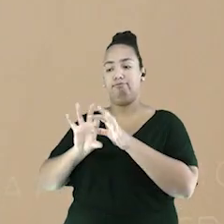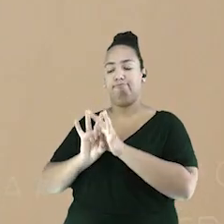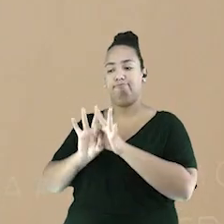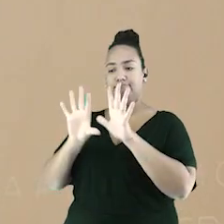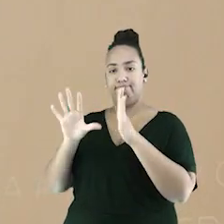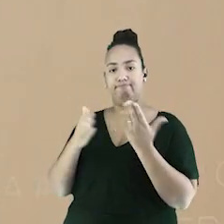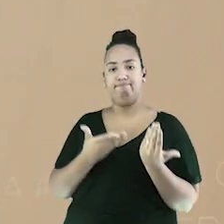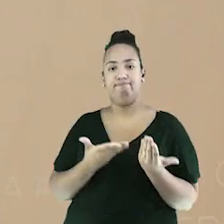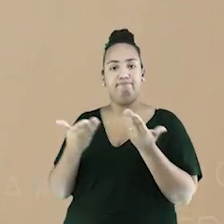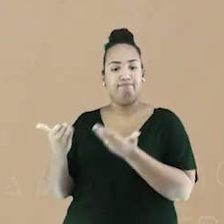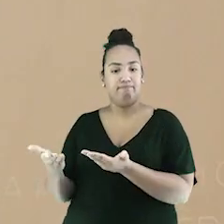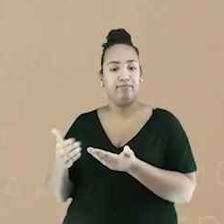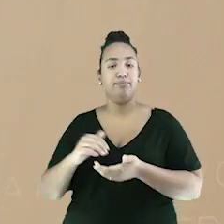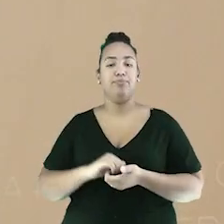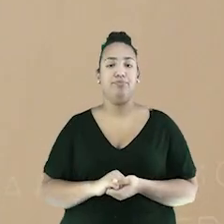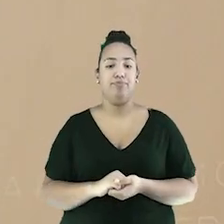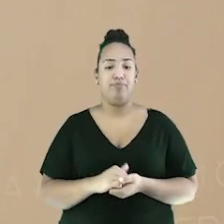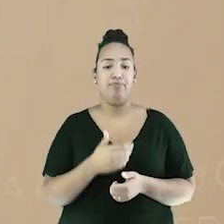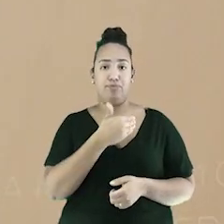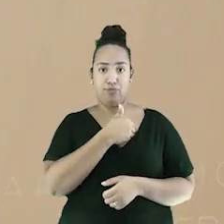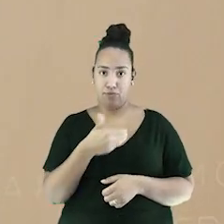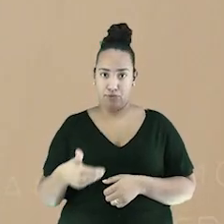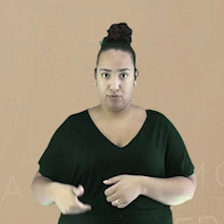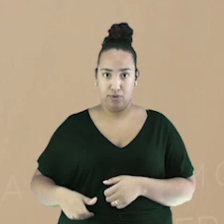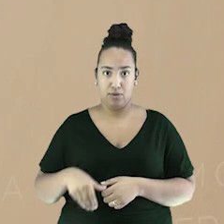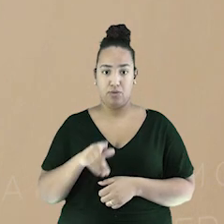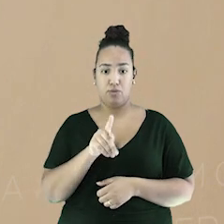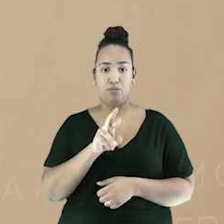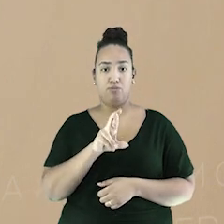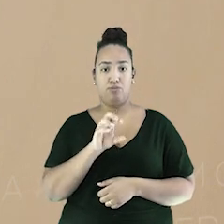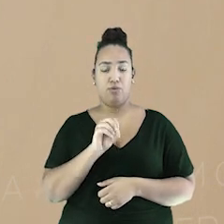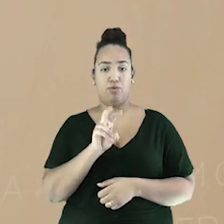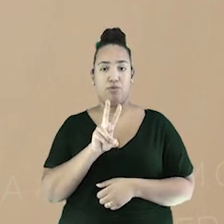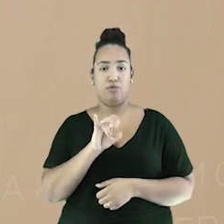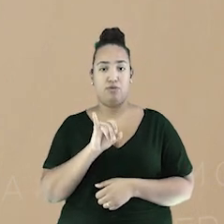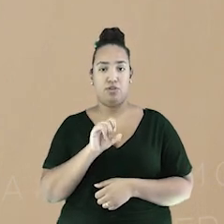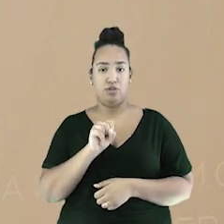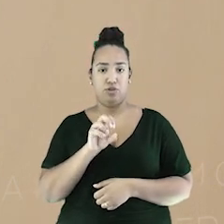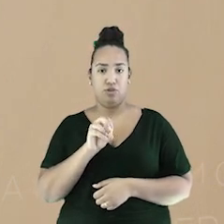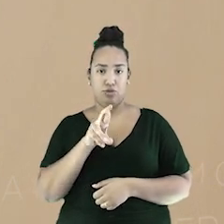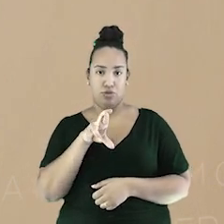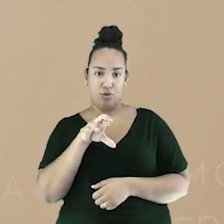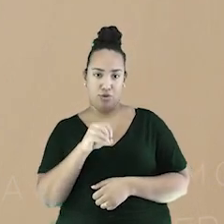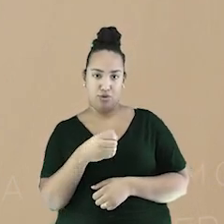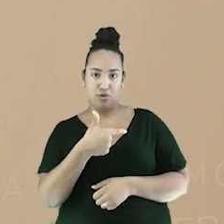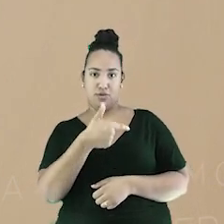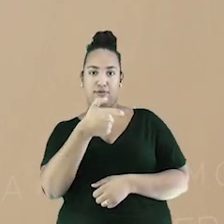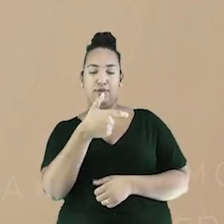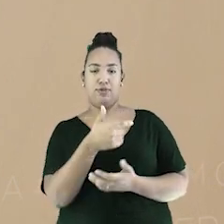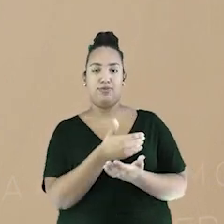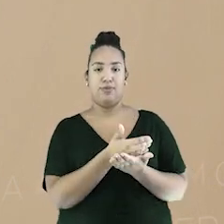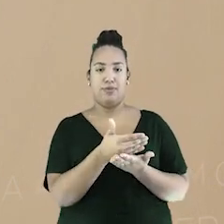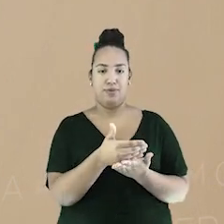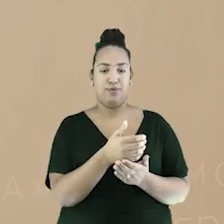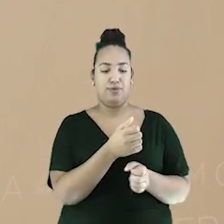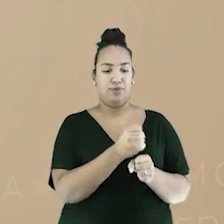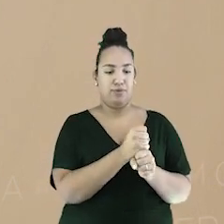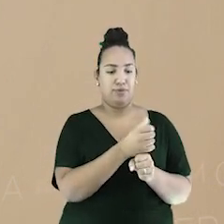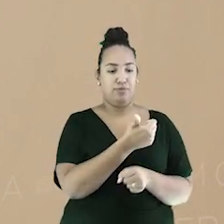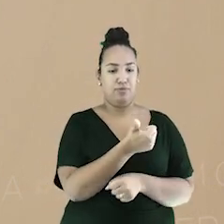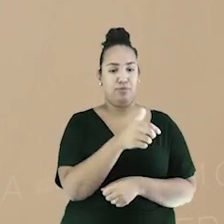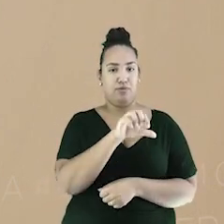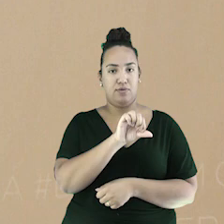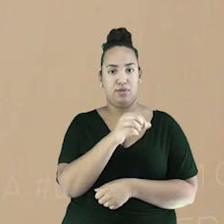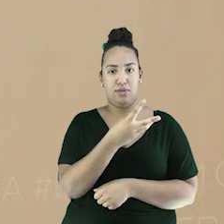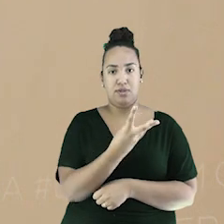provisório foi a primeira fase da Era Vargas, começando em 1930, que colocou Getúlio Vargas no poder